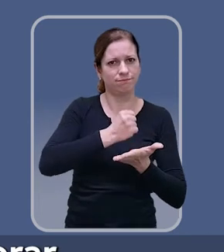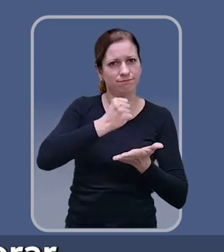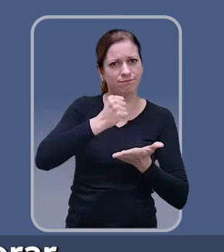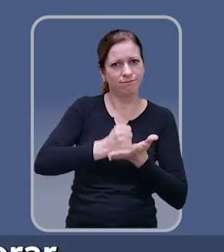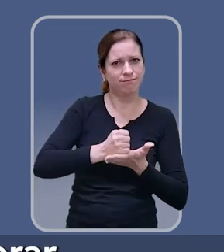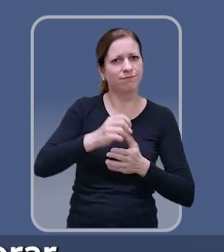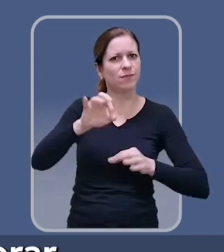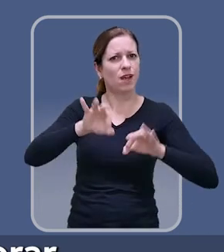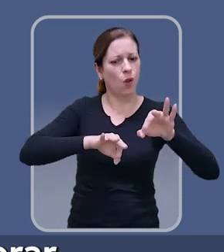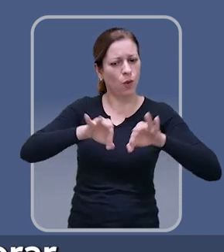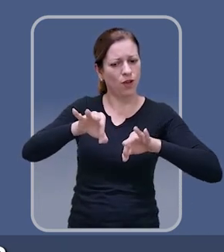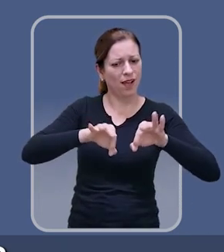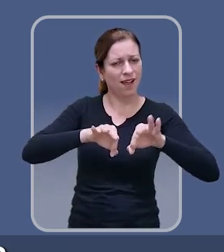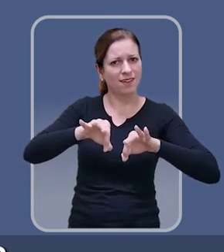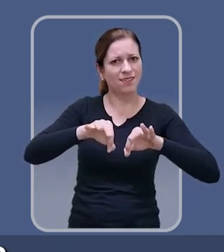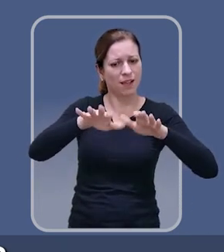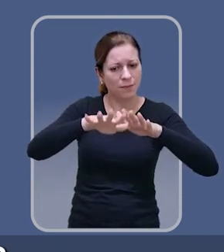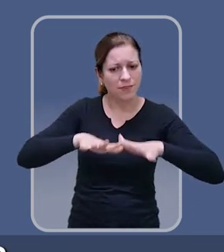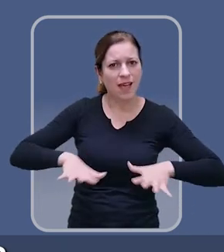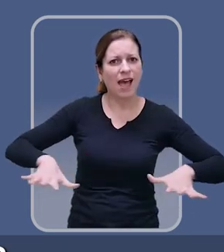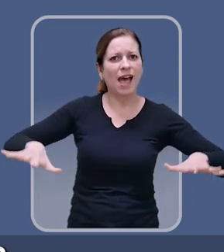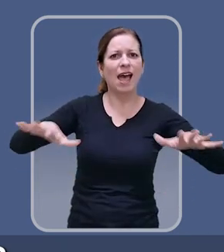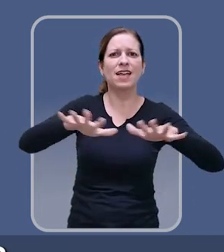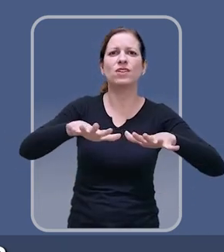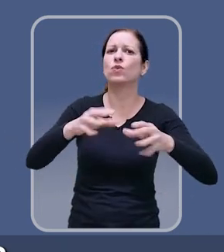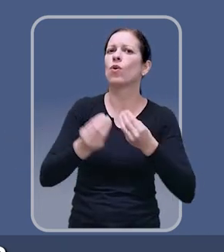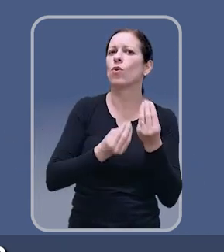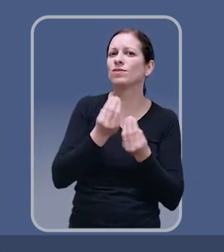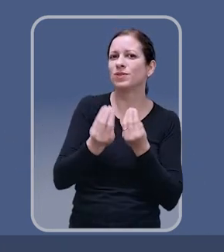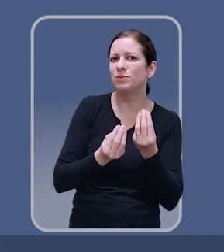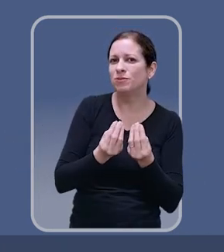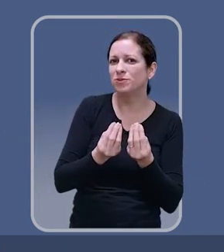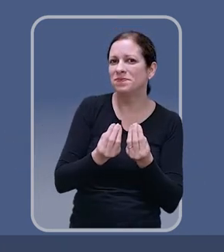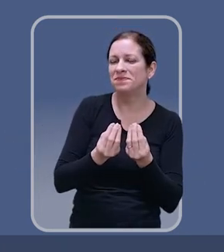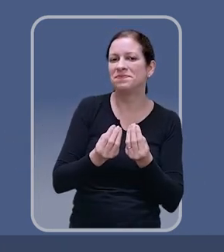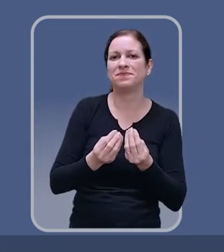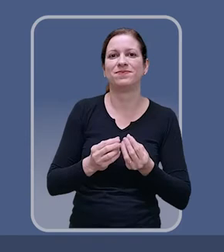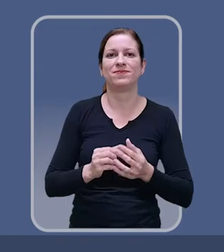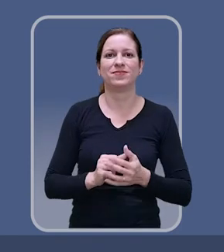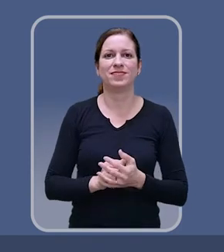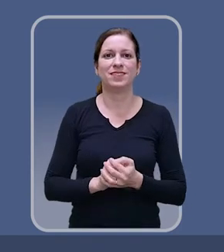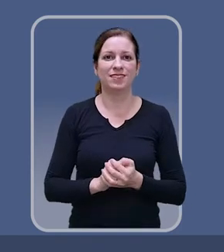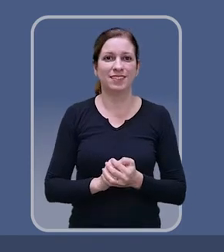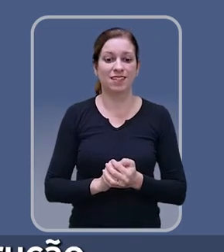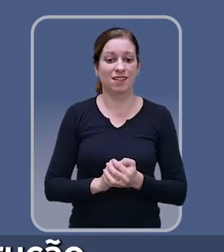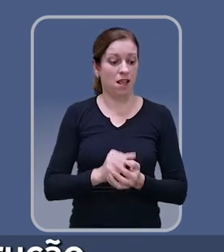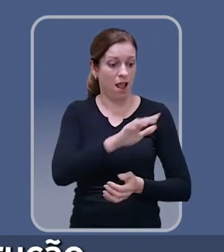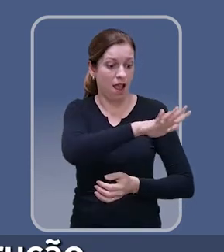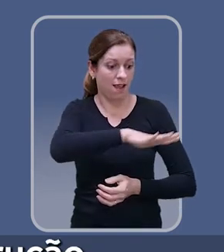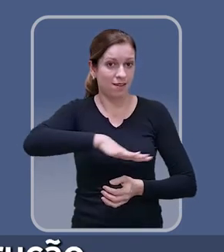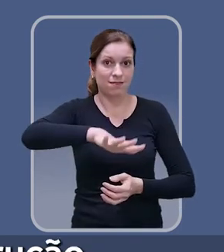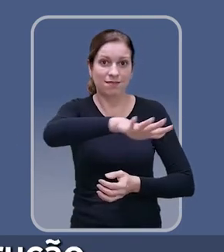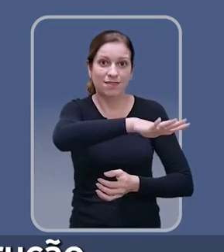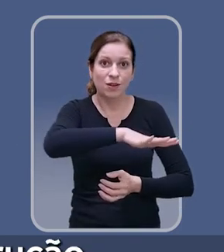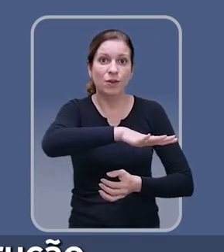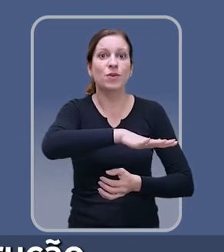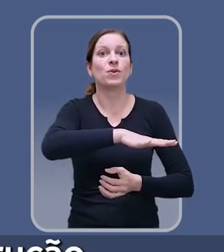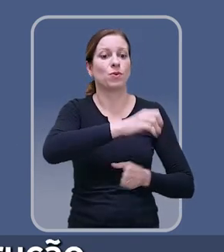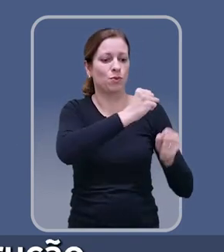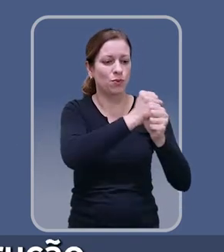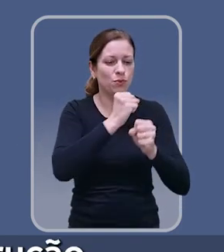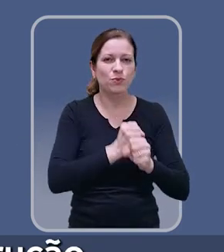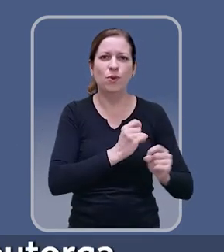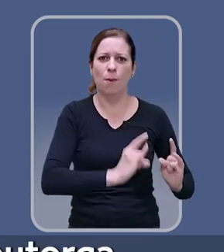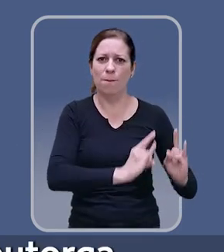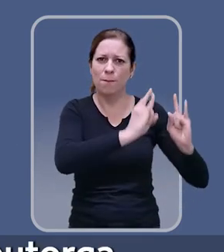indicadores que precisam melhorar, sejam integrados nessa política de incentivo. Através de trocas, se oferece um pouco mais de